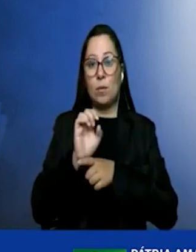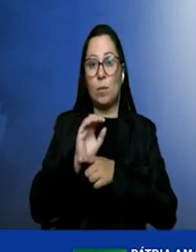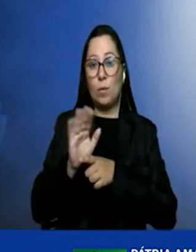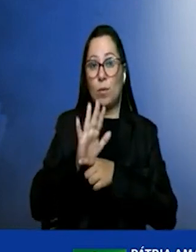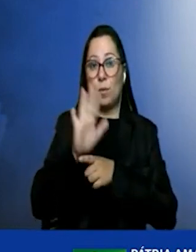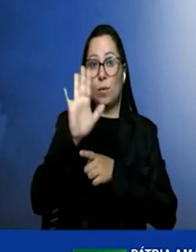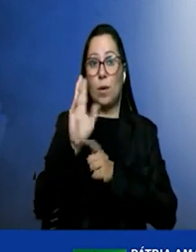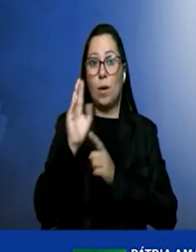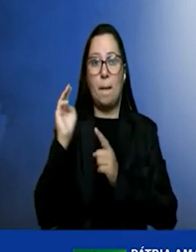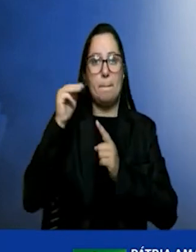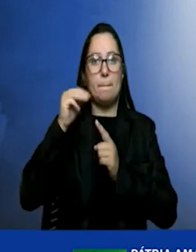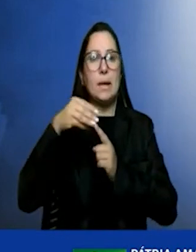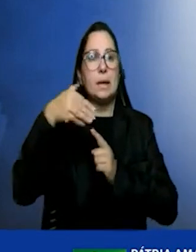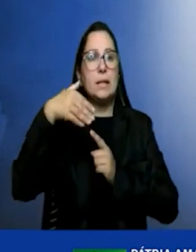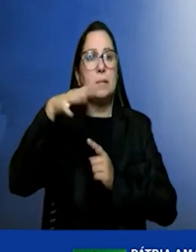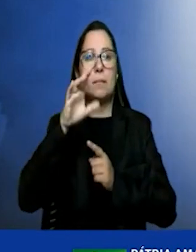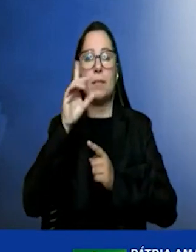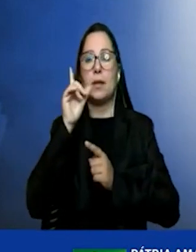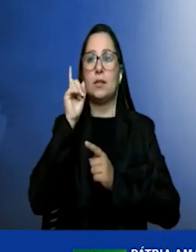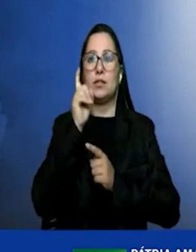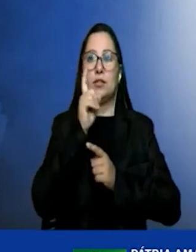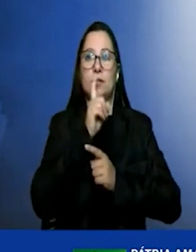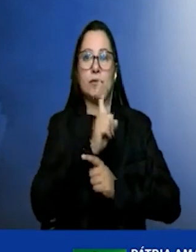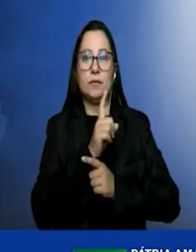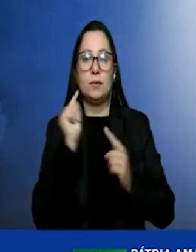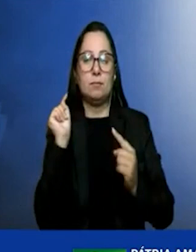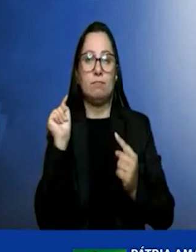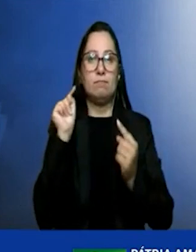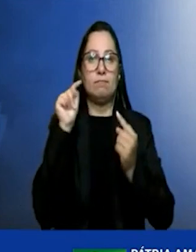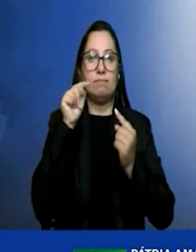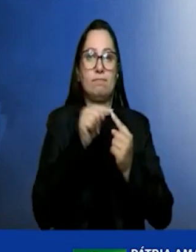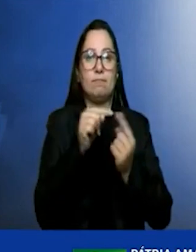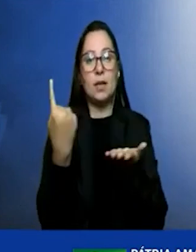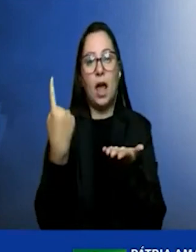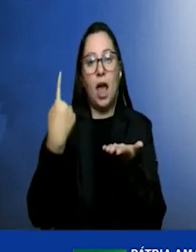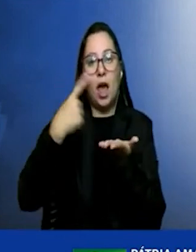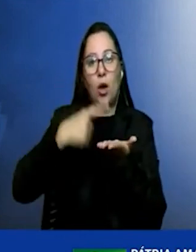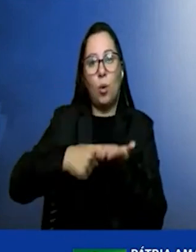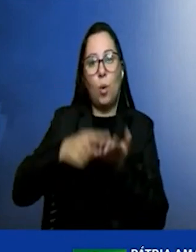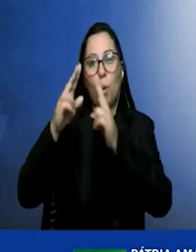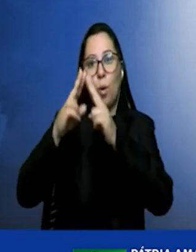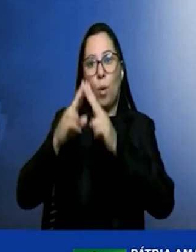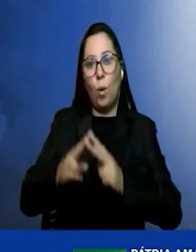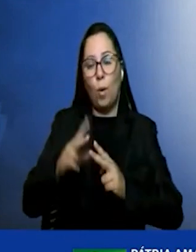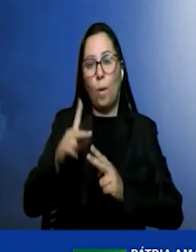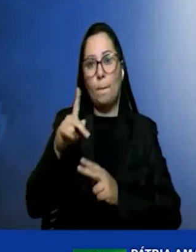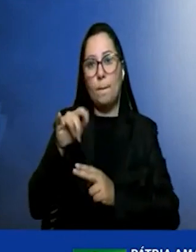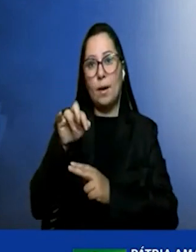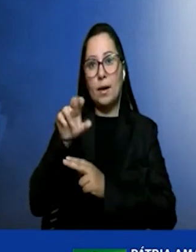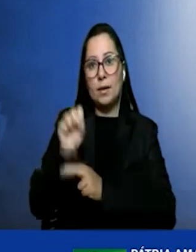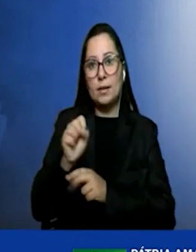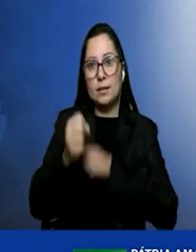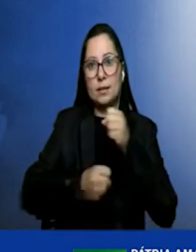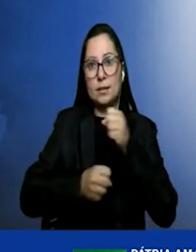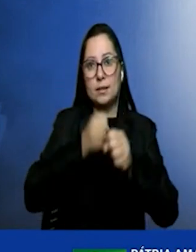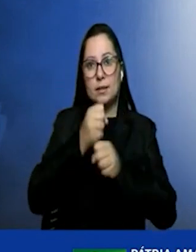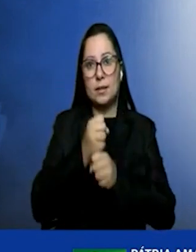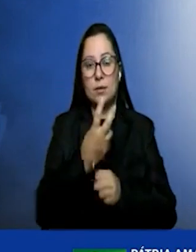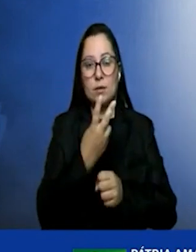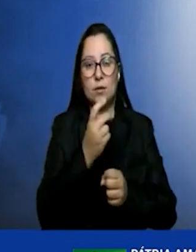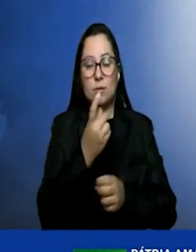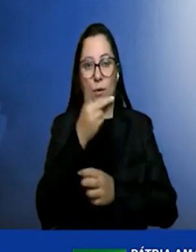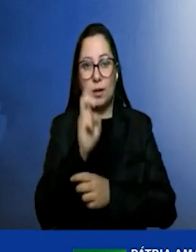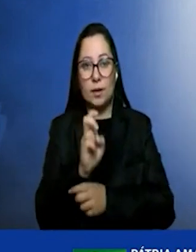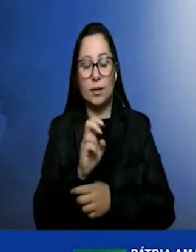críticas a serem alcançadas no Acordo de Paris de 2015, o hidrogênio tem um